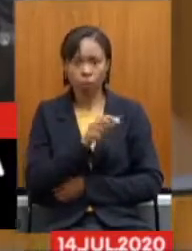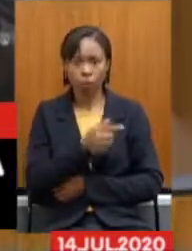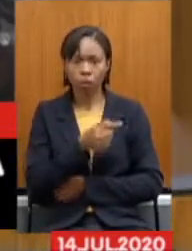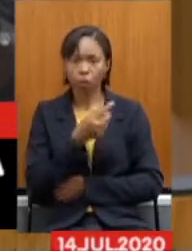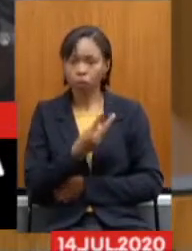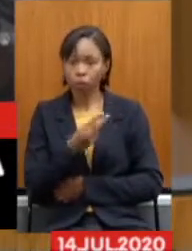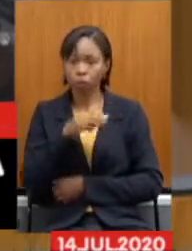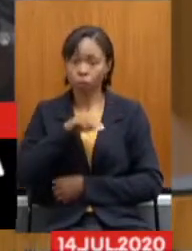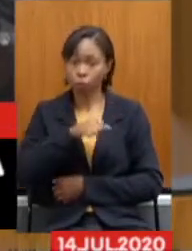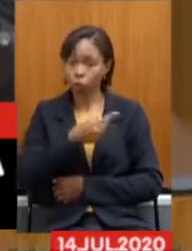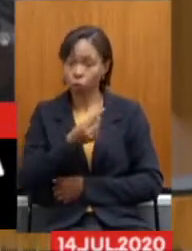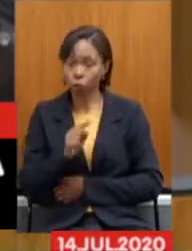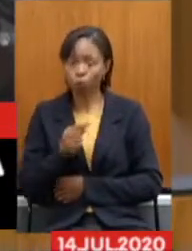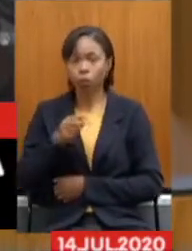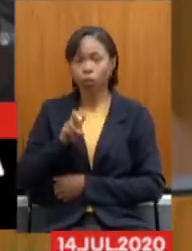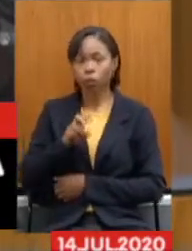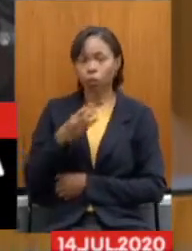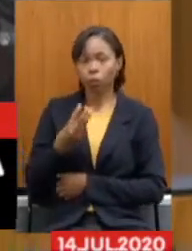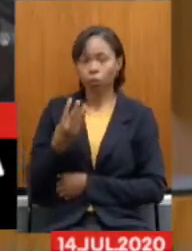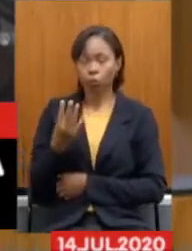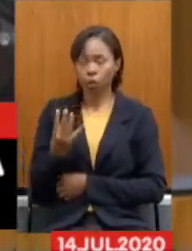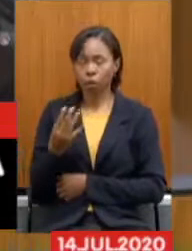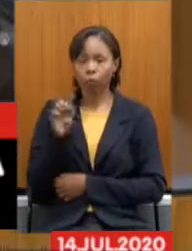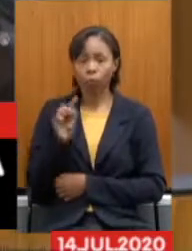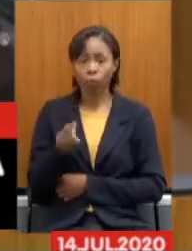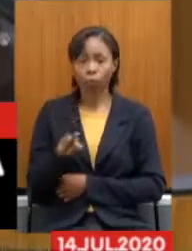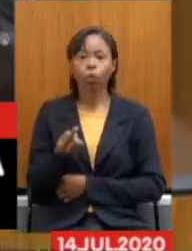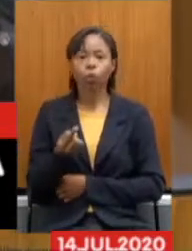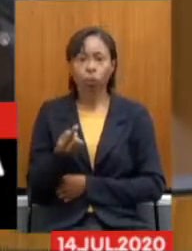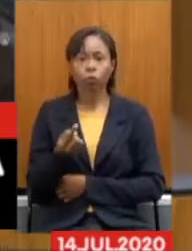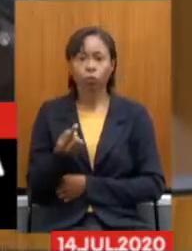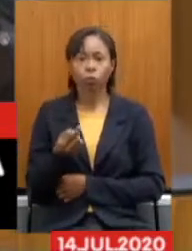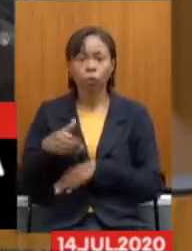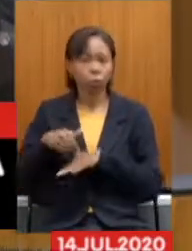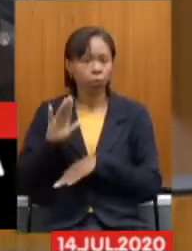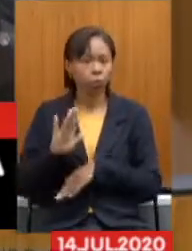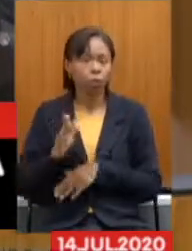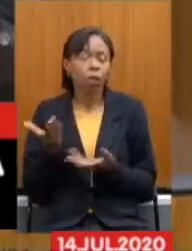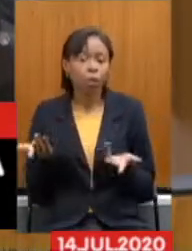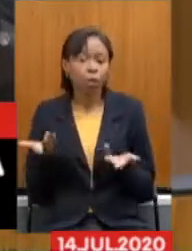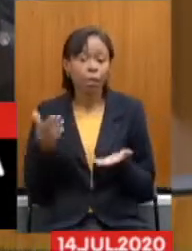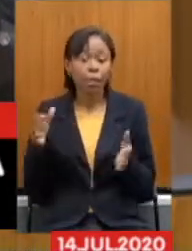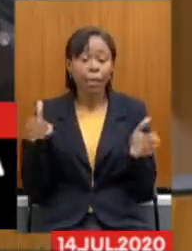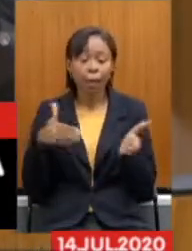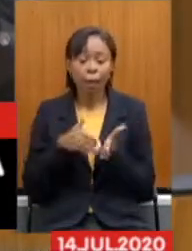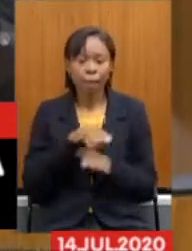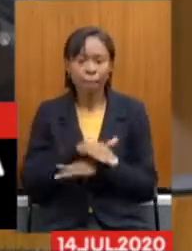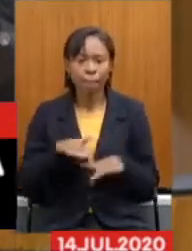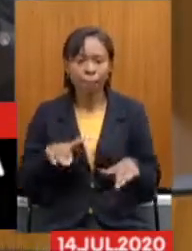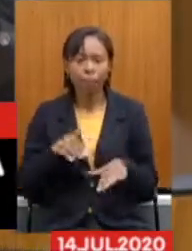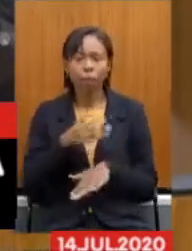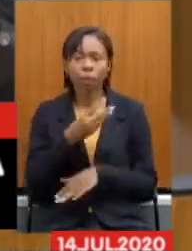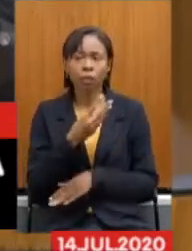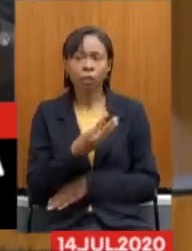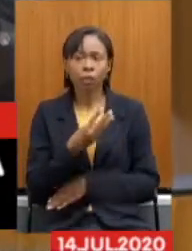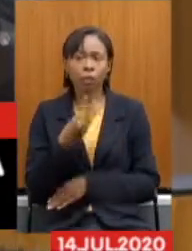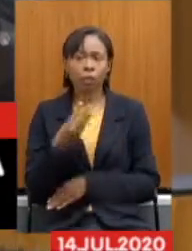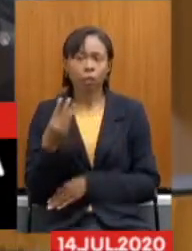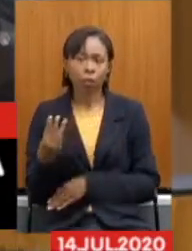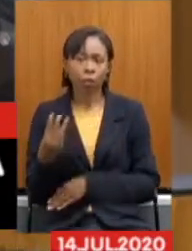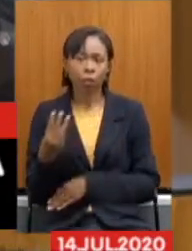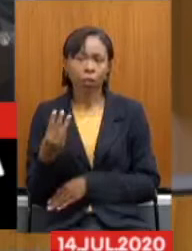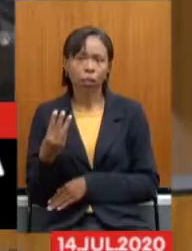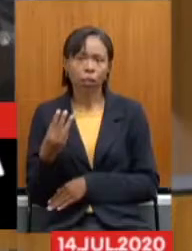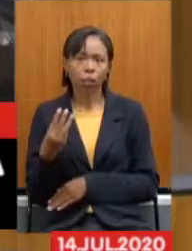.534.409.98 E encerrou Com o saldo De R$ 333.055